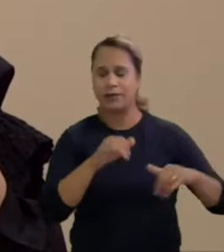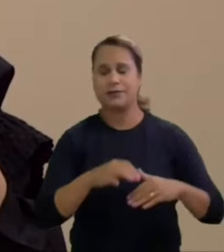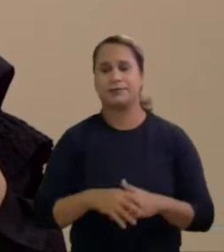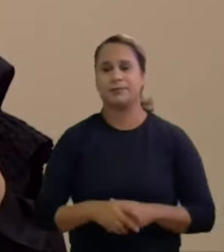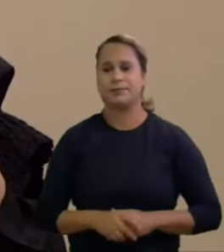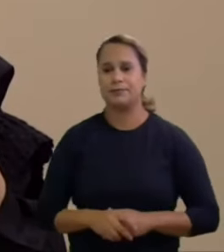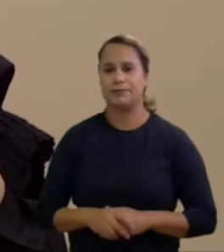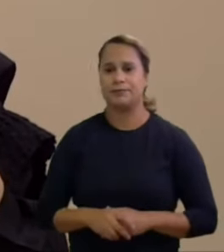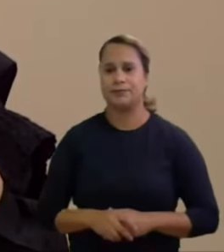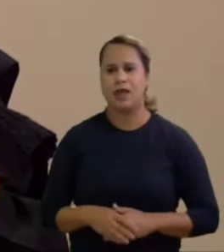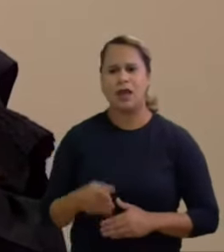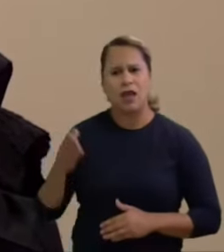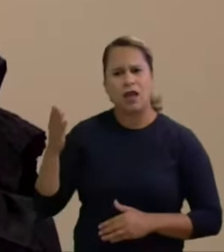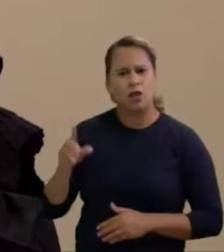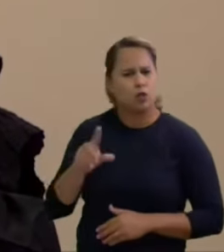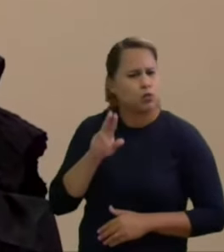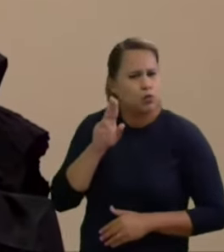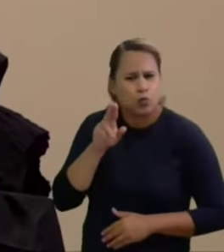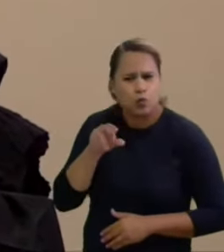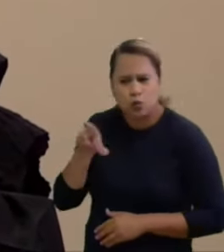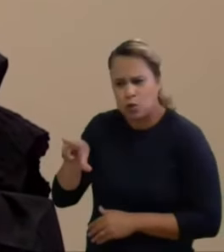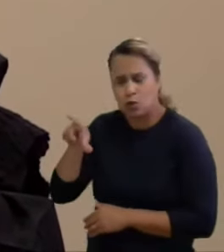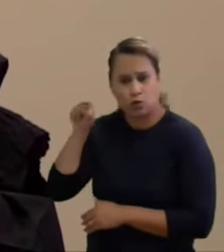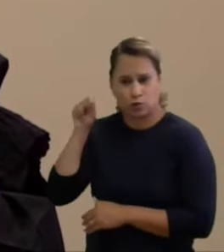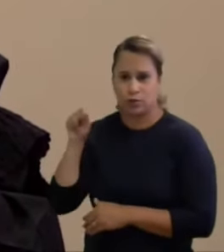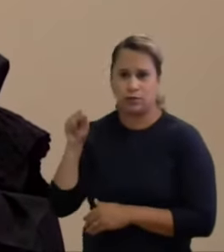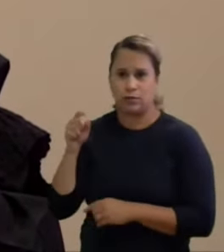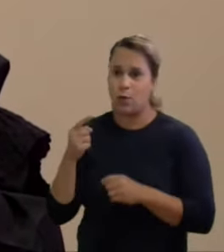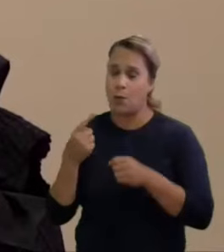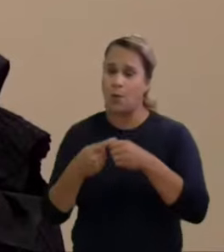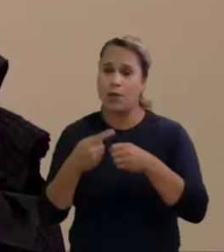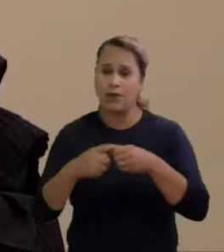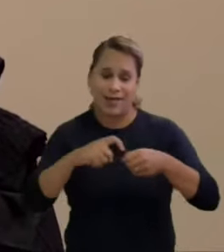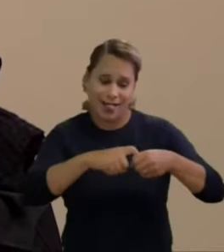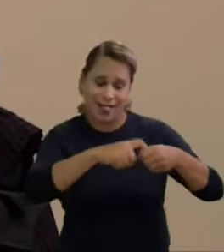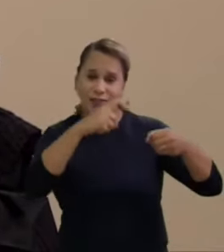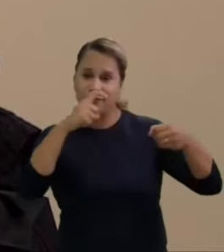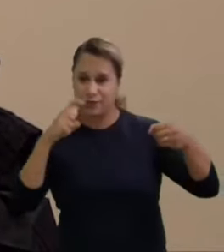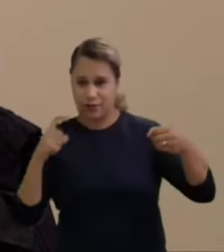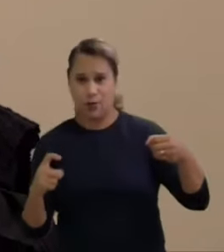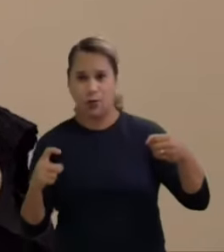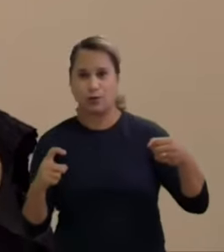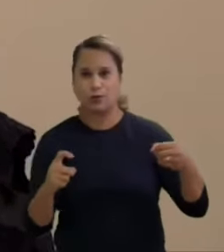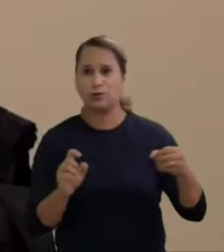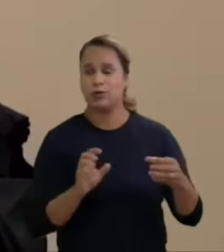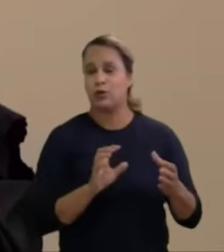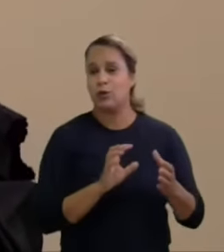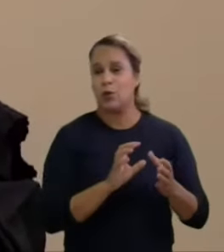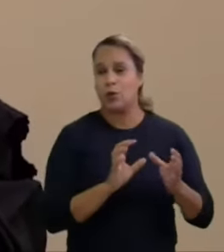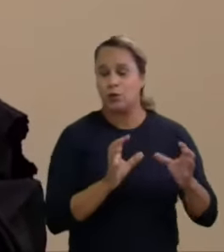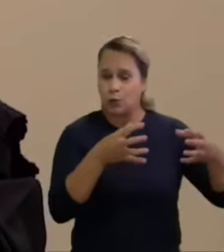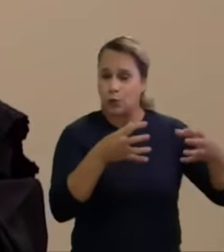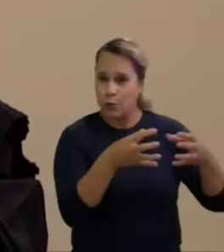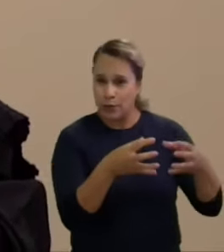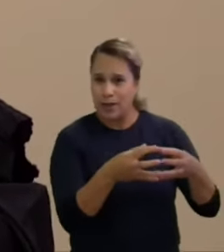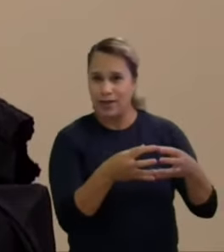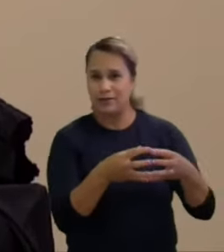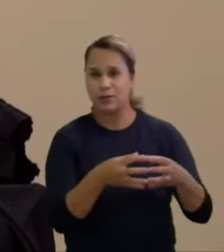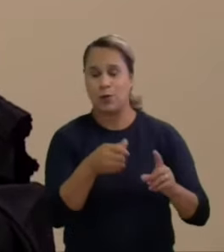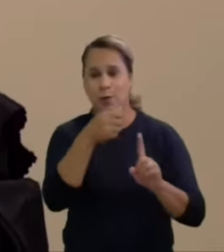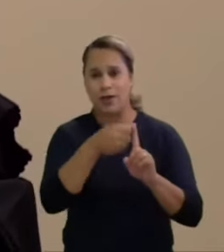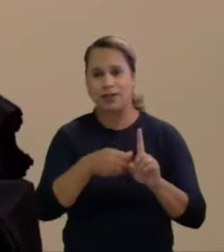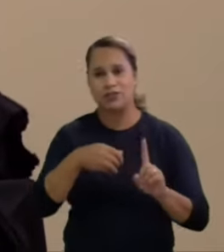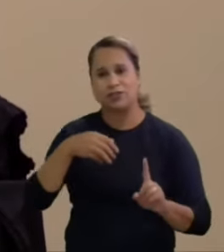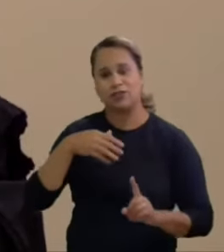presidência na Convenção, pois desfiliou-se do Podemos em março e as convenções se realizaram em julho. O que aconteceu com esse contrato? Esse contrato